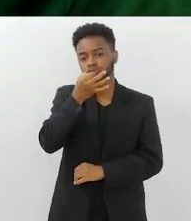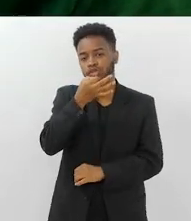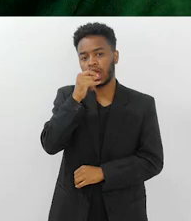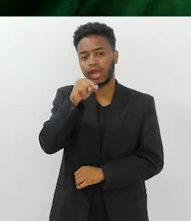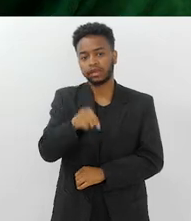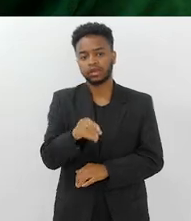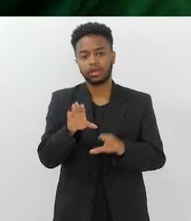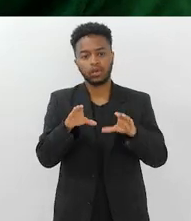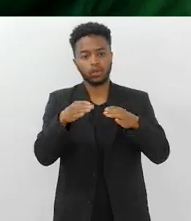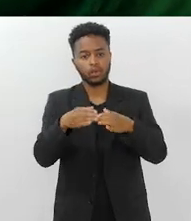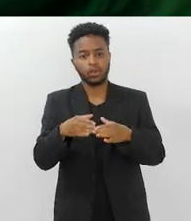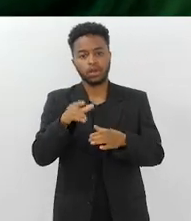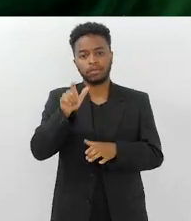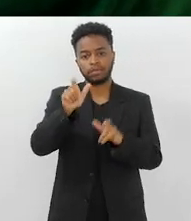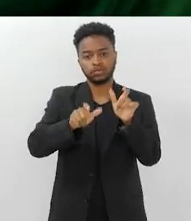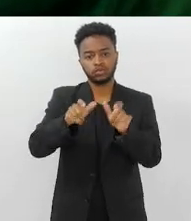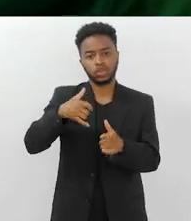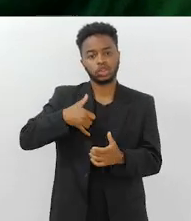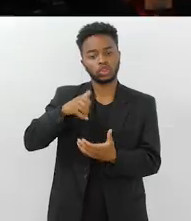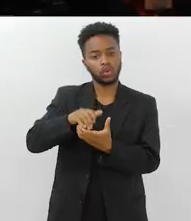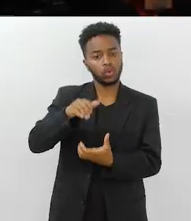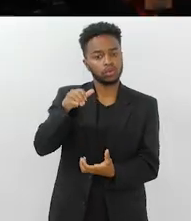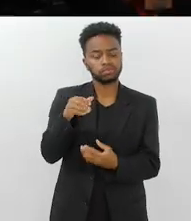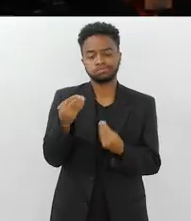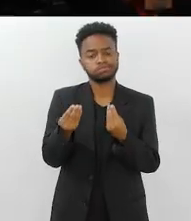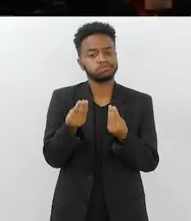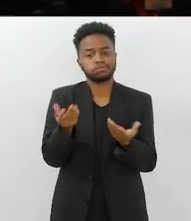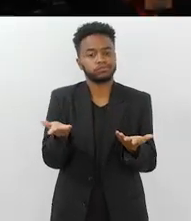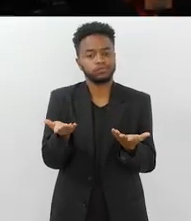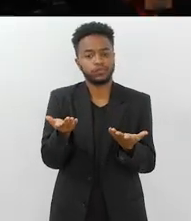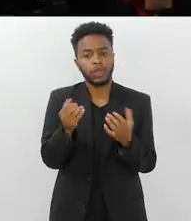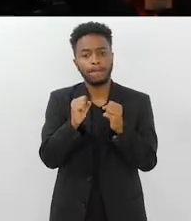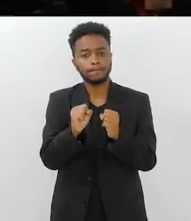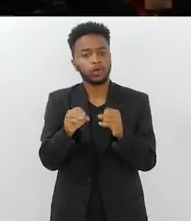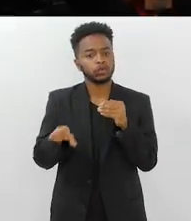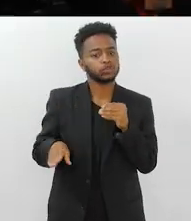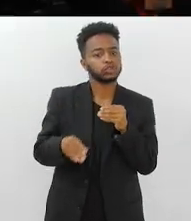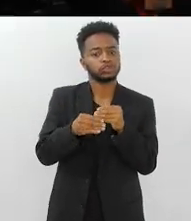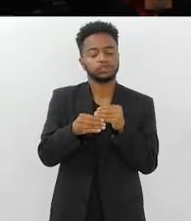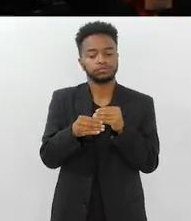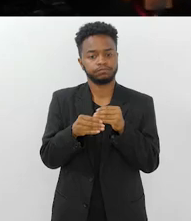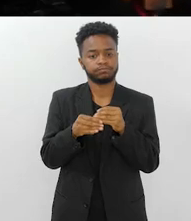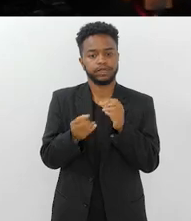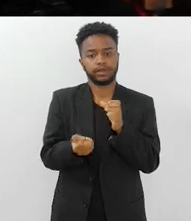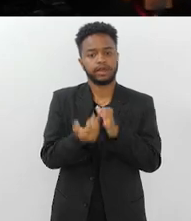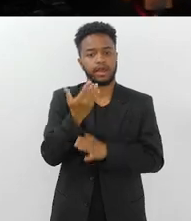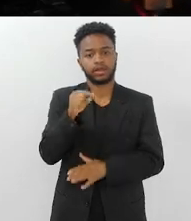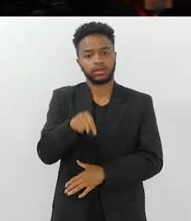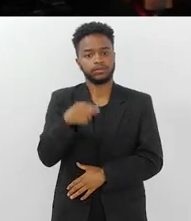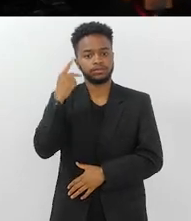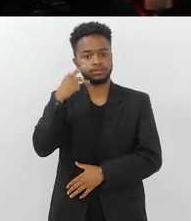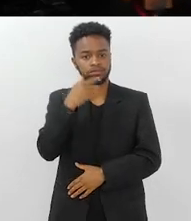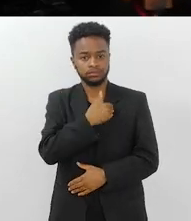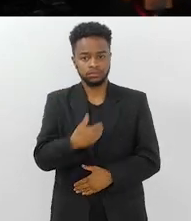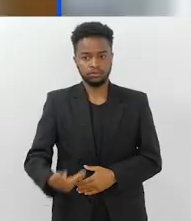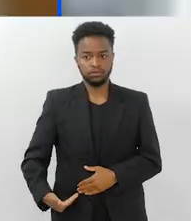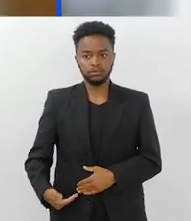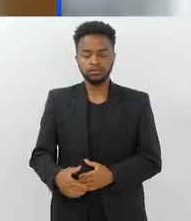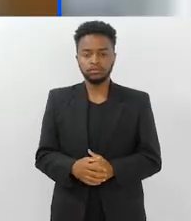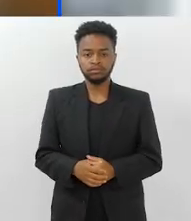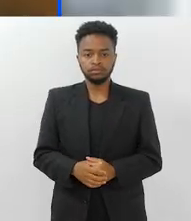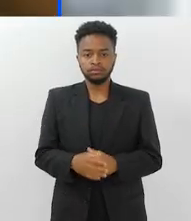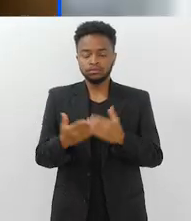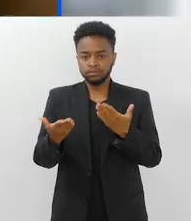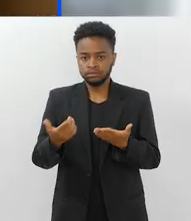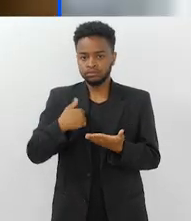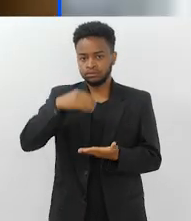aqui da comissão da pessoa idosa? O que eles podem implementar aqui como política pública? Eu